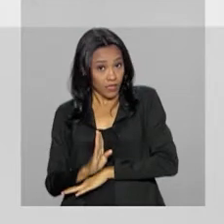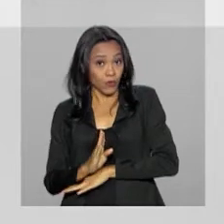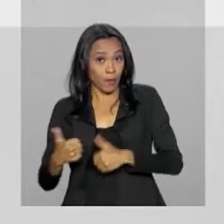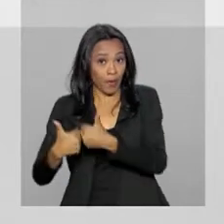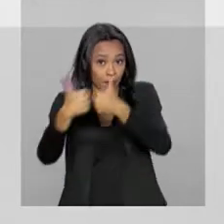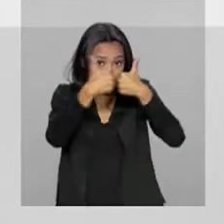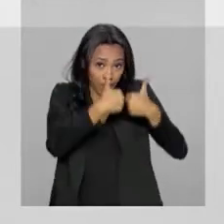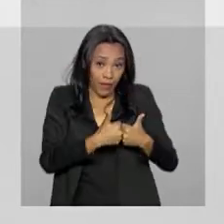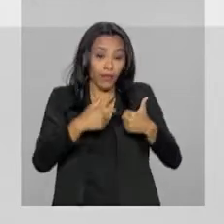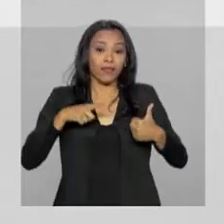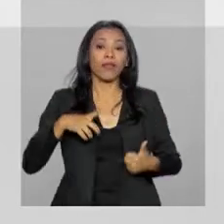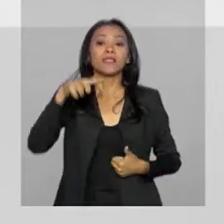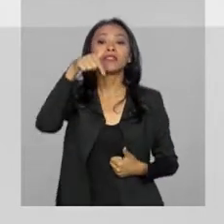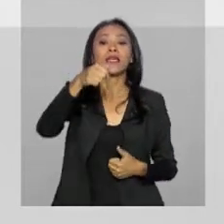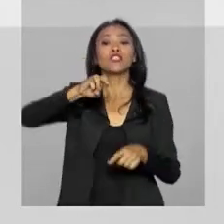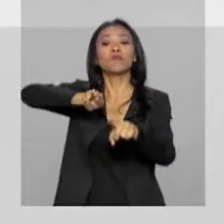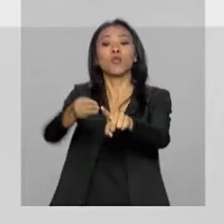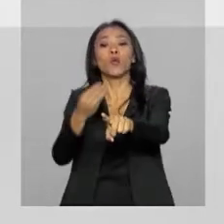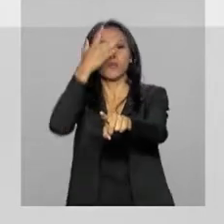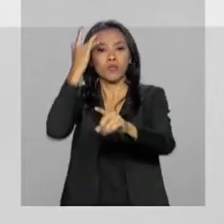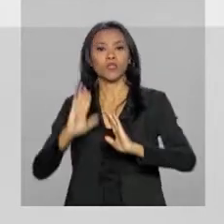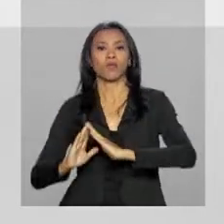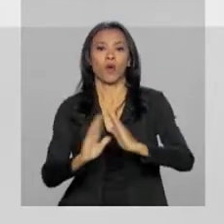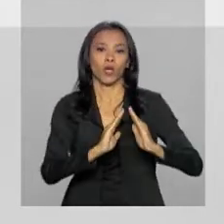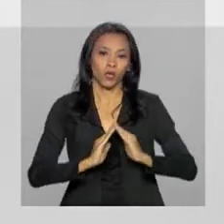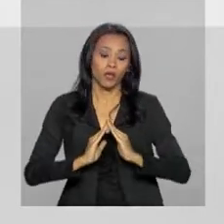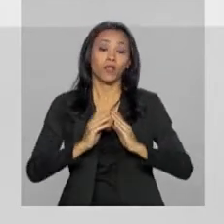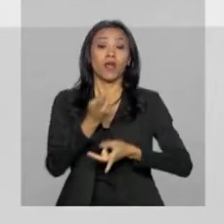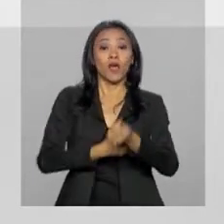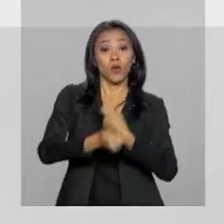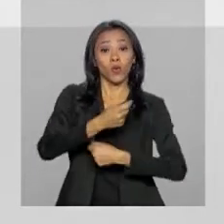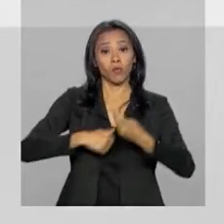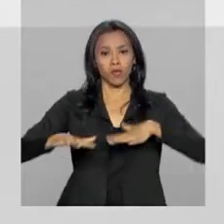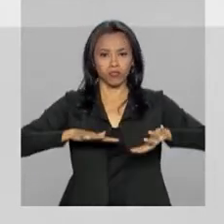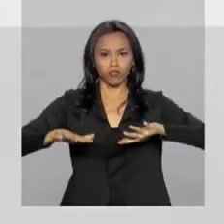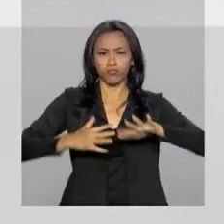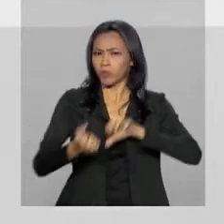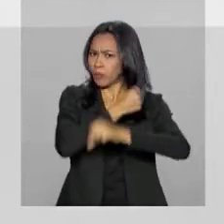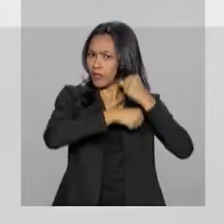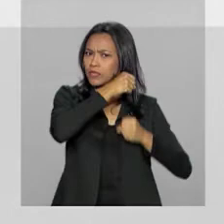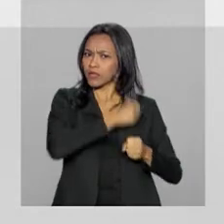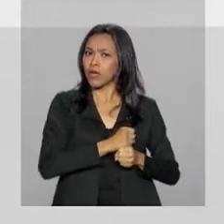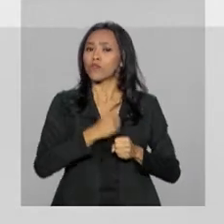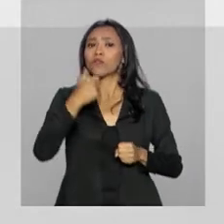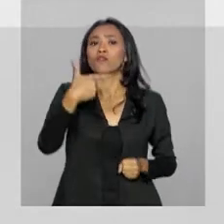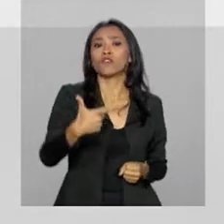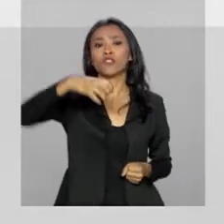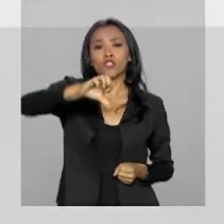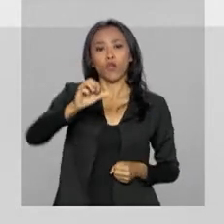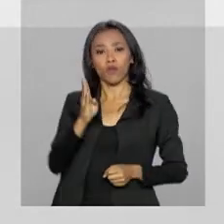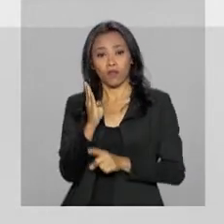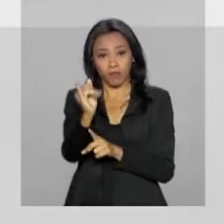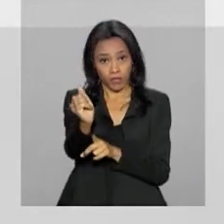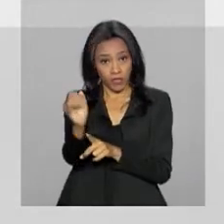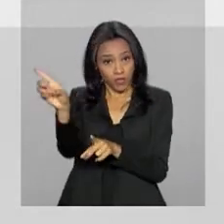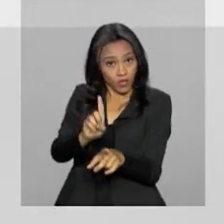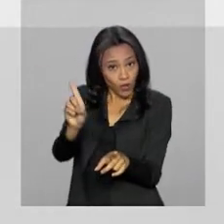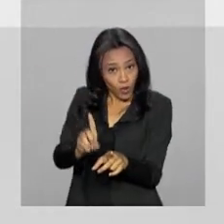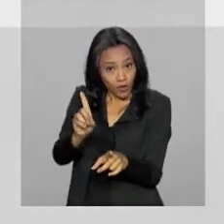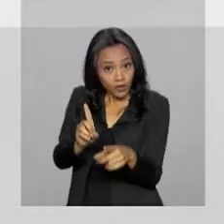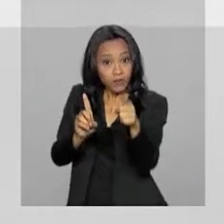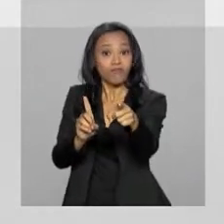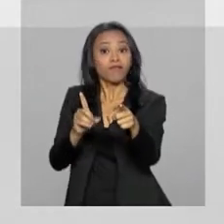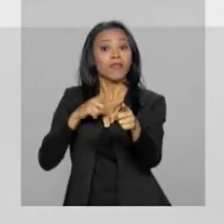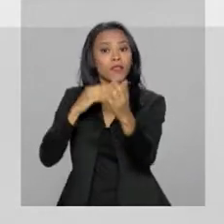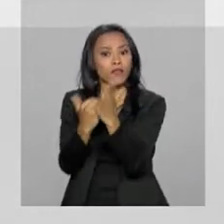população de 7 milhões de habitantes e uma economia que movimentou no ano passado 29 bilhões de dólares, com um